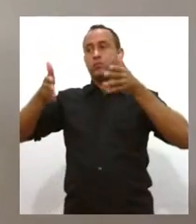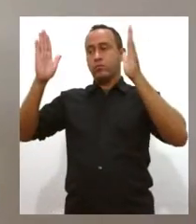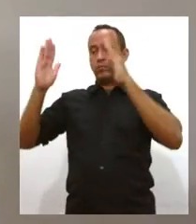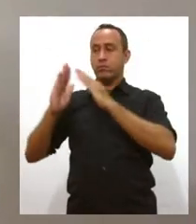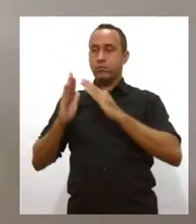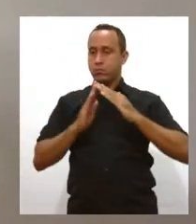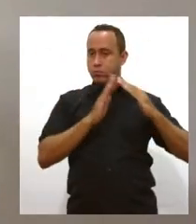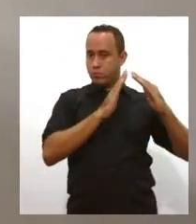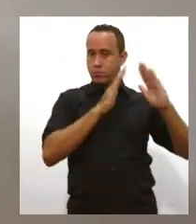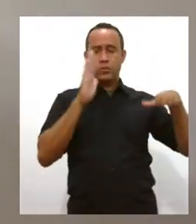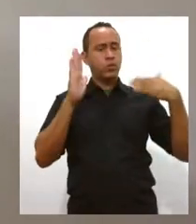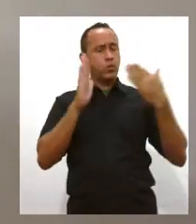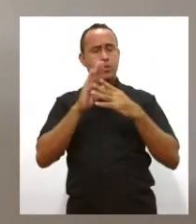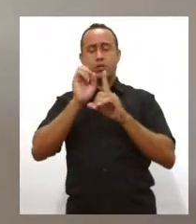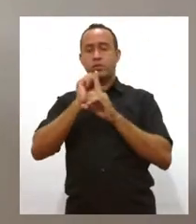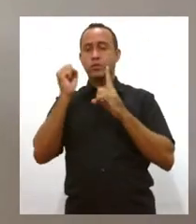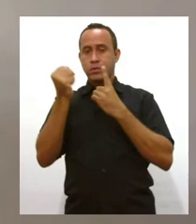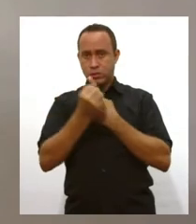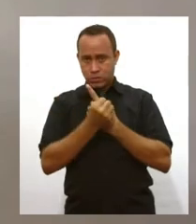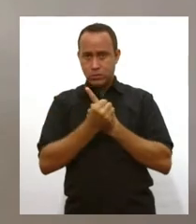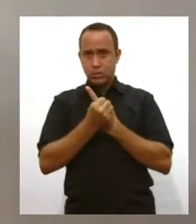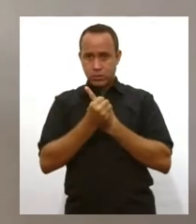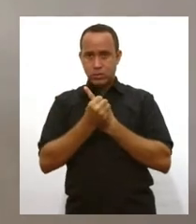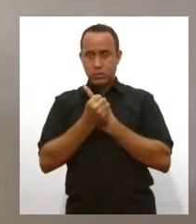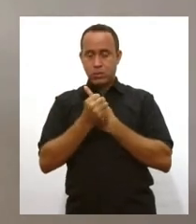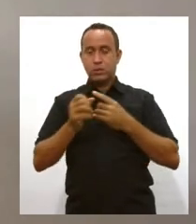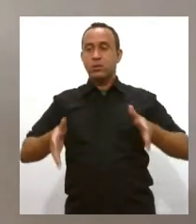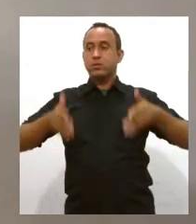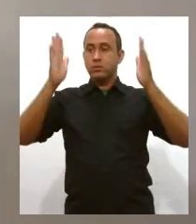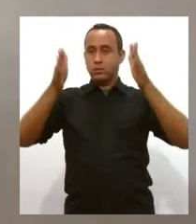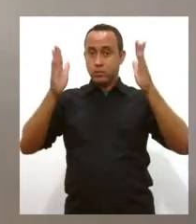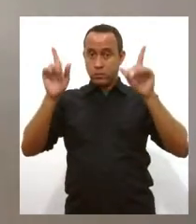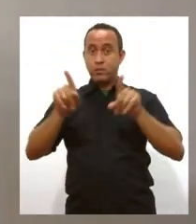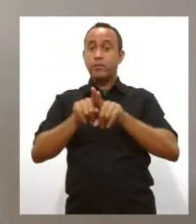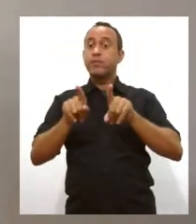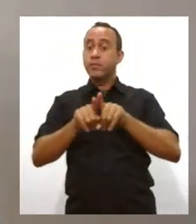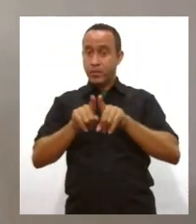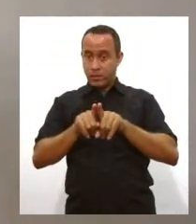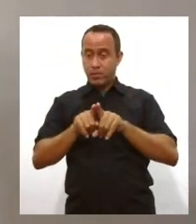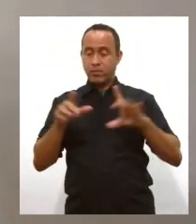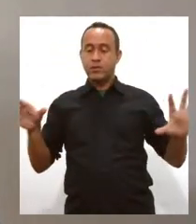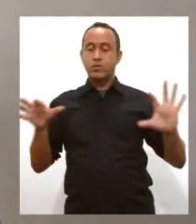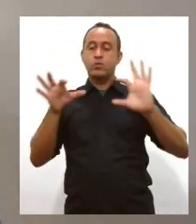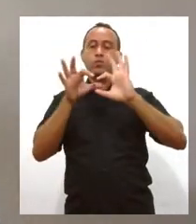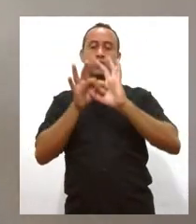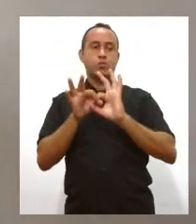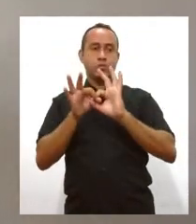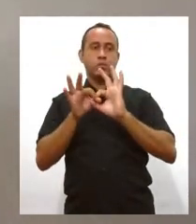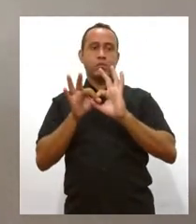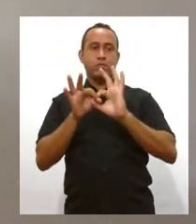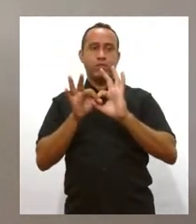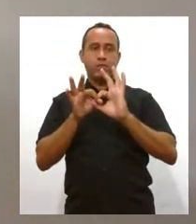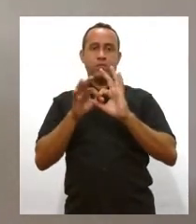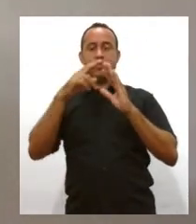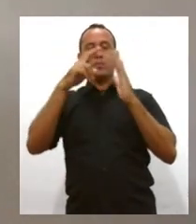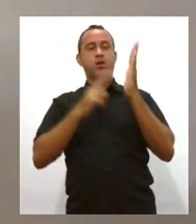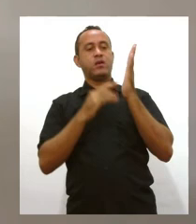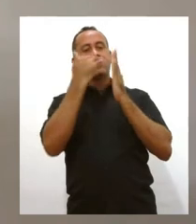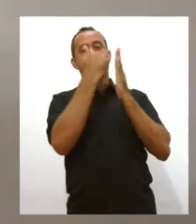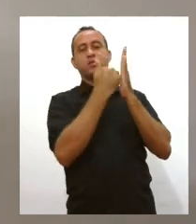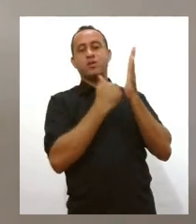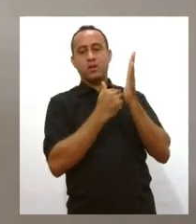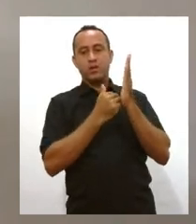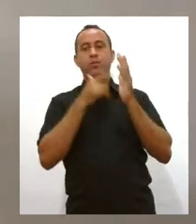de toda a sociedade, inclusive dos próprios condomínios, e agora vai ser unificada, serão unificadas essas regras para que todo mundo